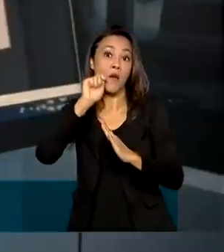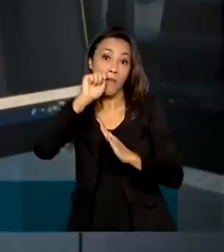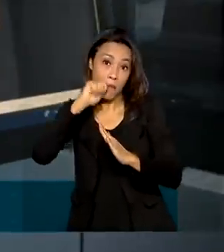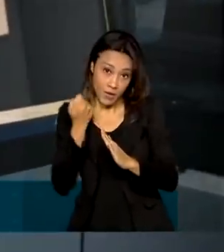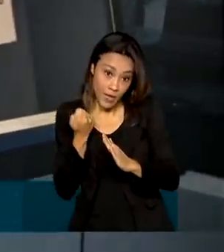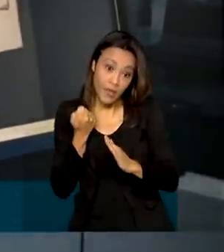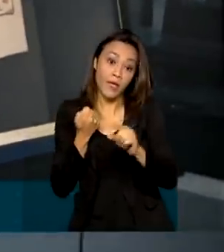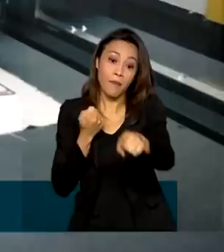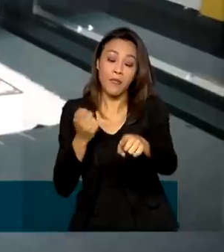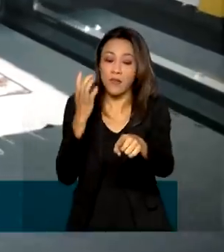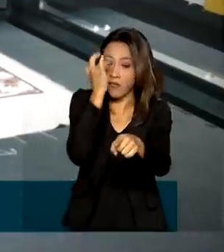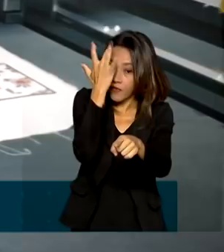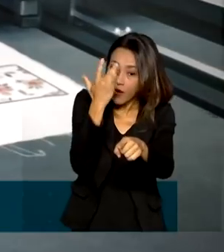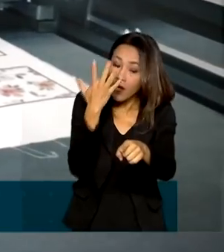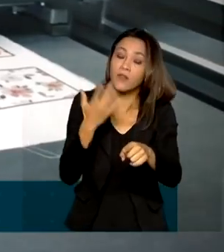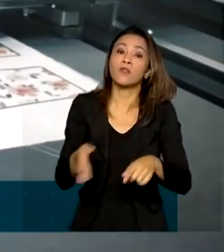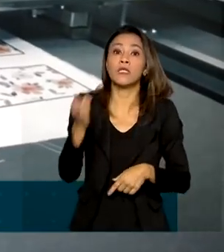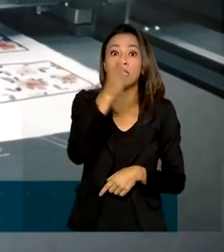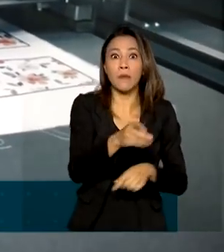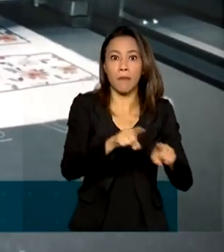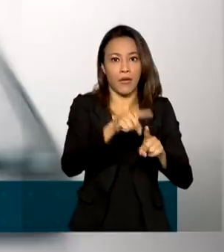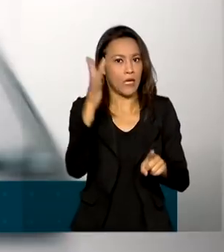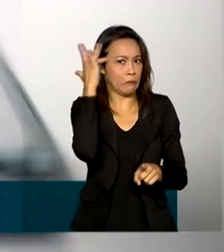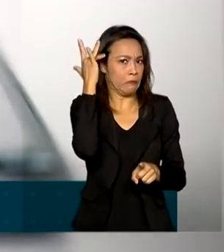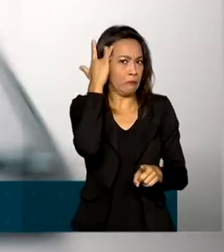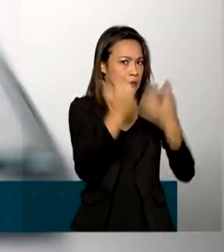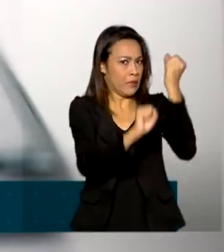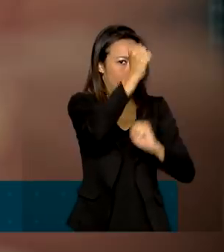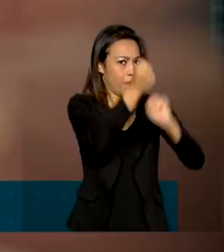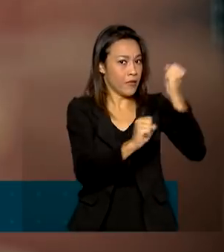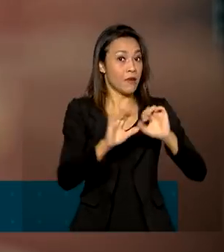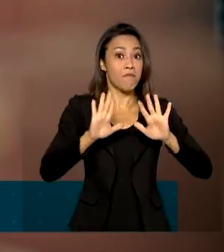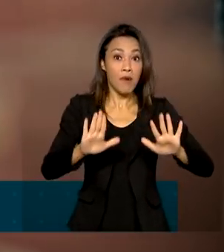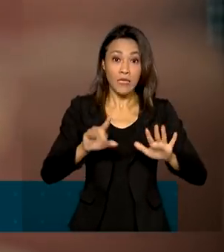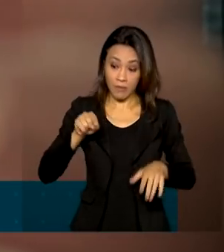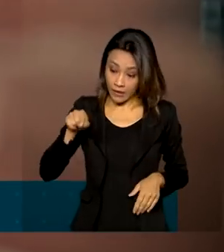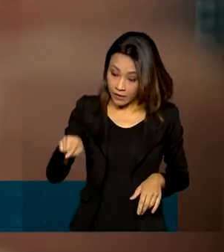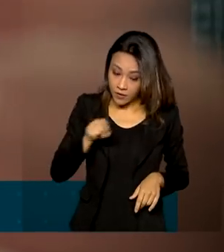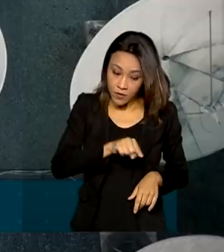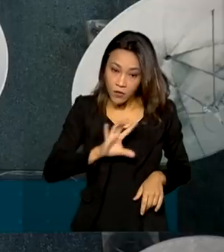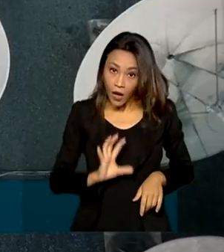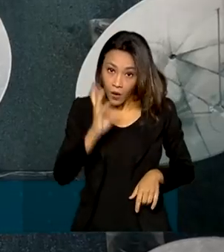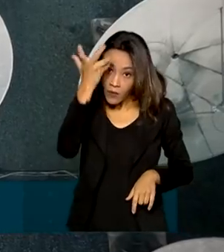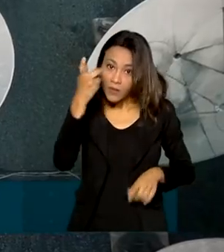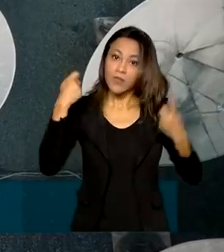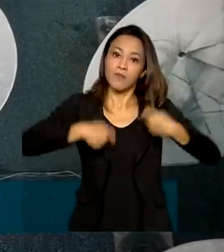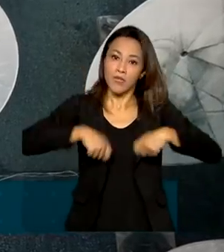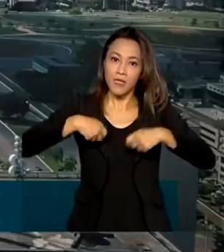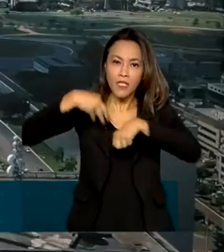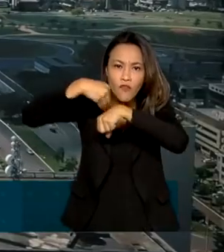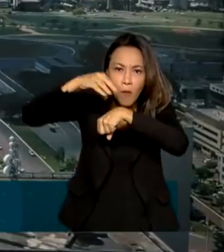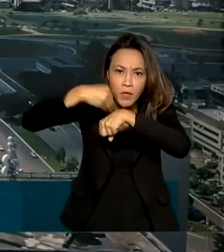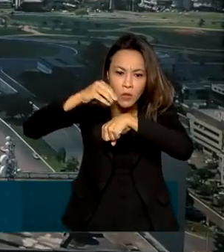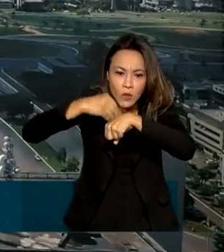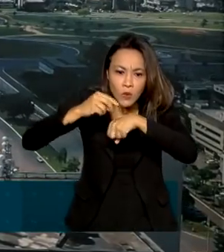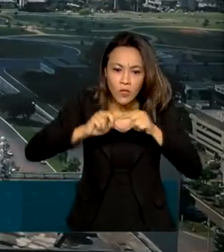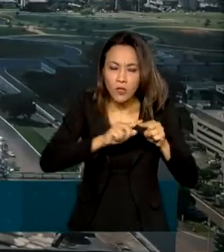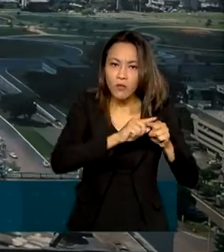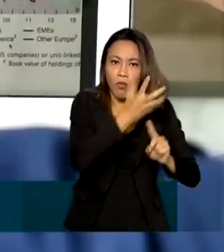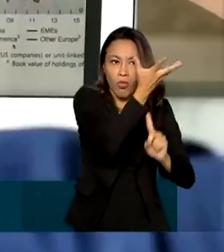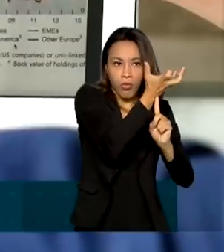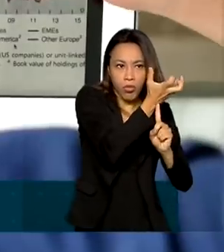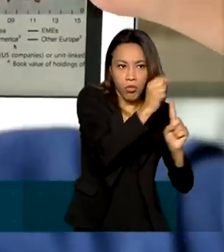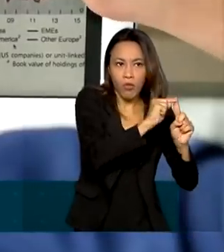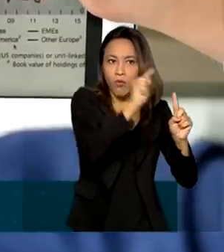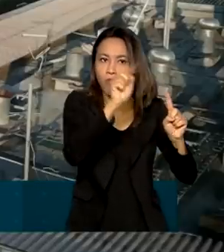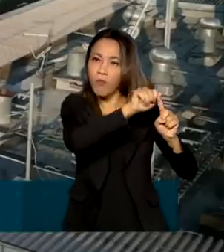clientes, quanto para a empresa mais sofisticada. Mas para que isso aconteça, os dados precisam trafegar de antena em antena até